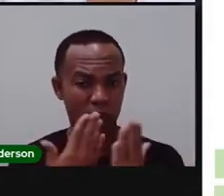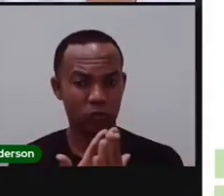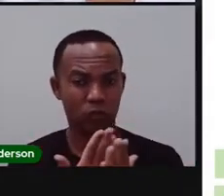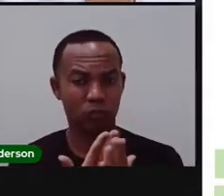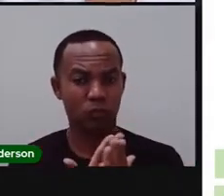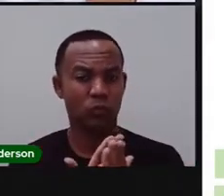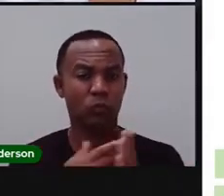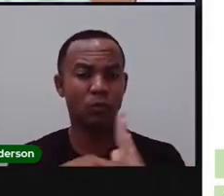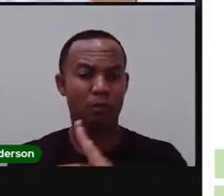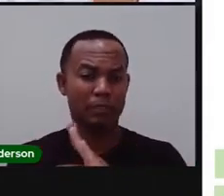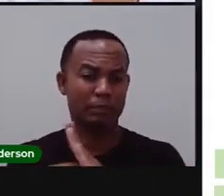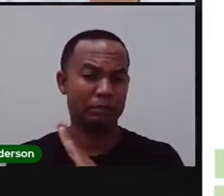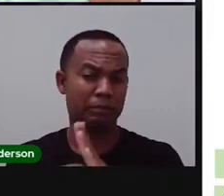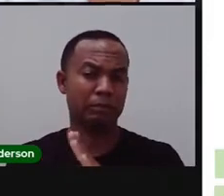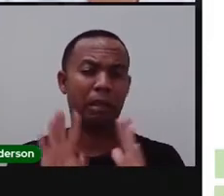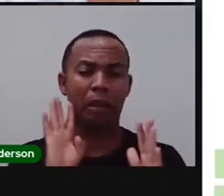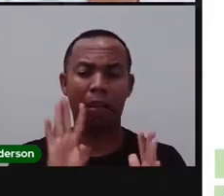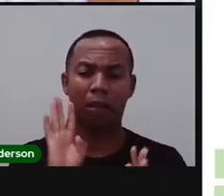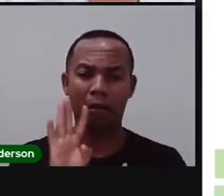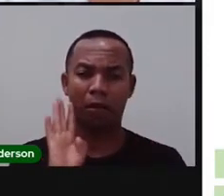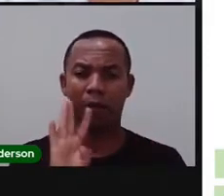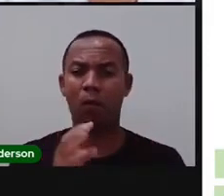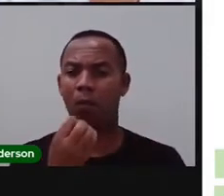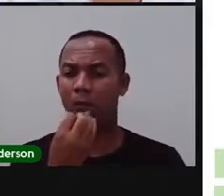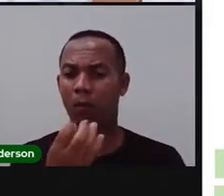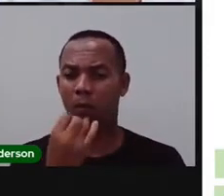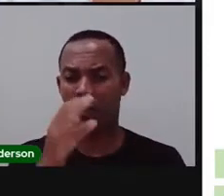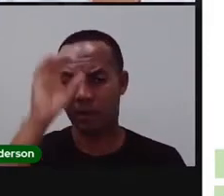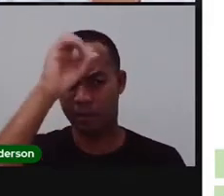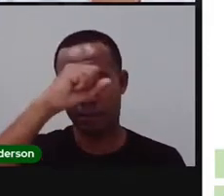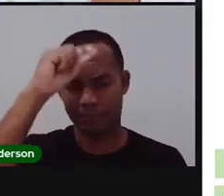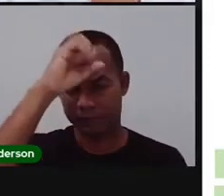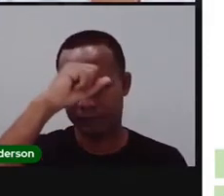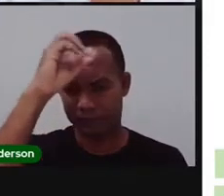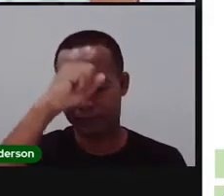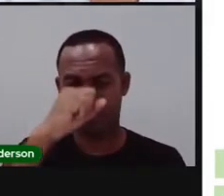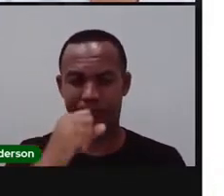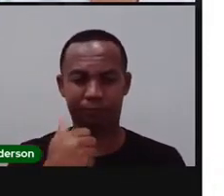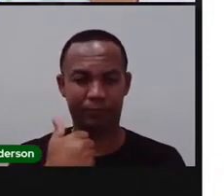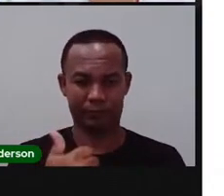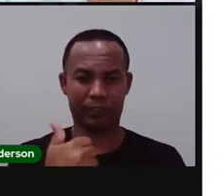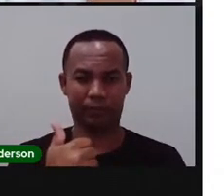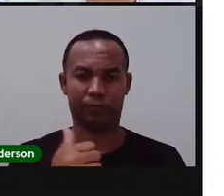legal para visualizar. Um monte de coisa interessante para aprender. Certinho?